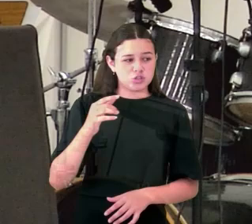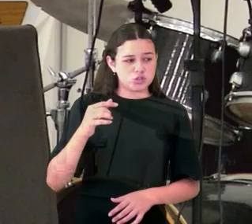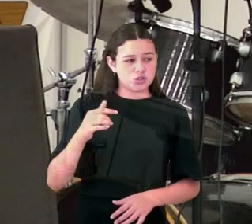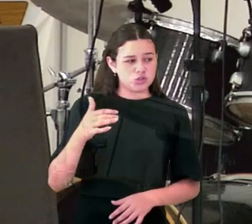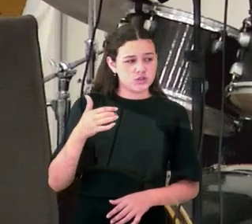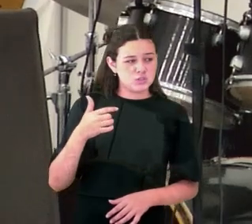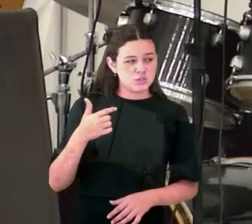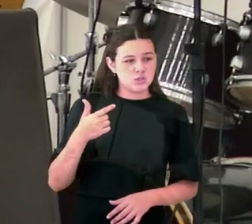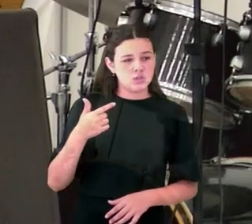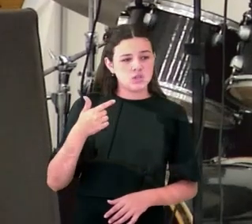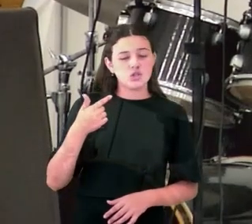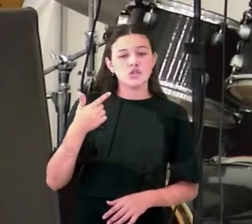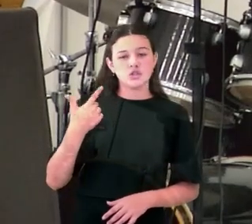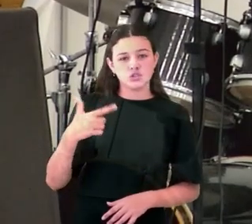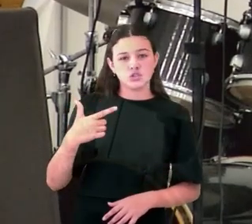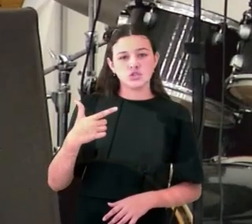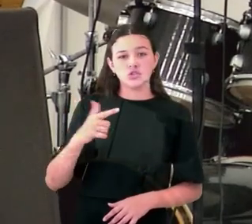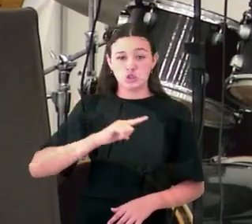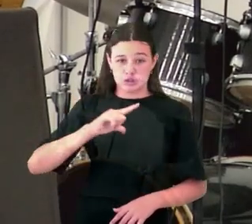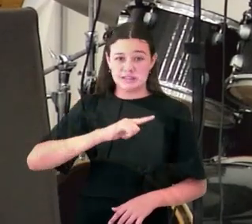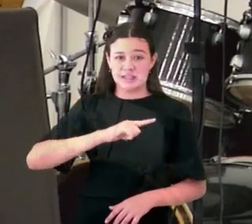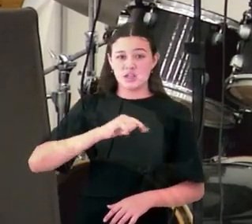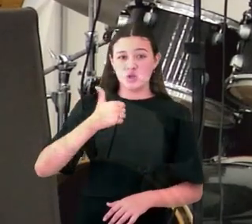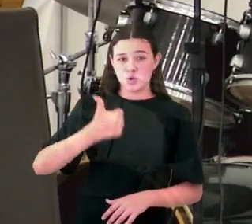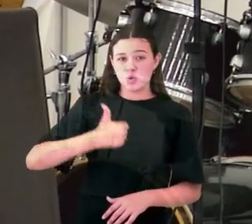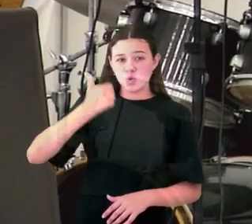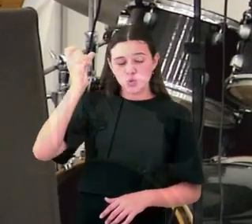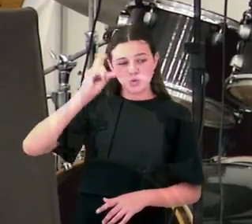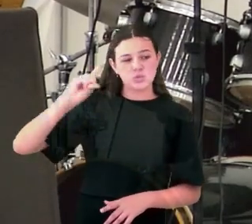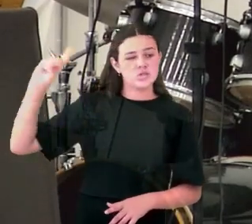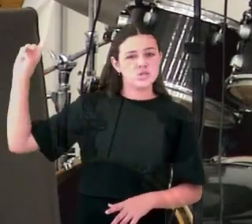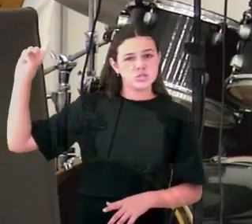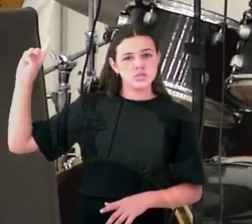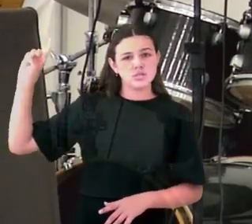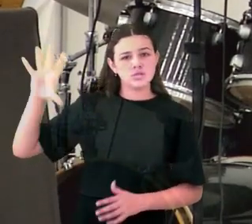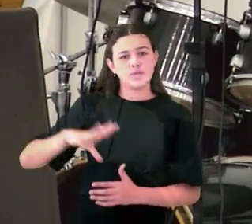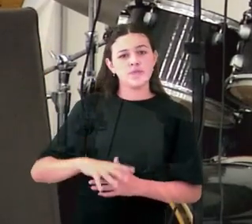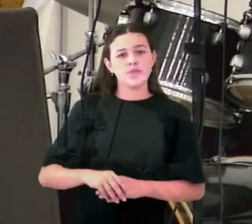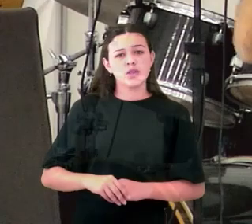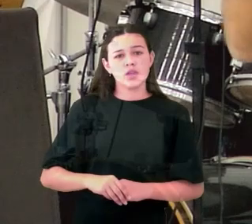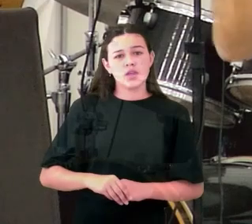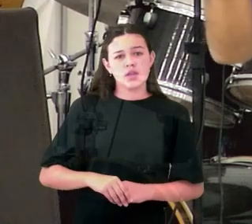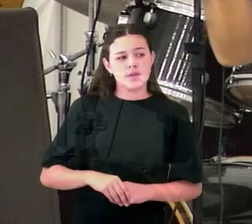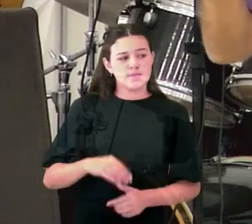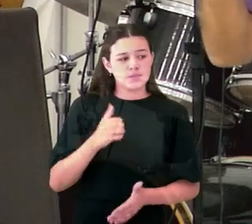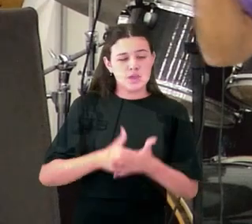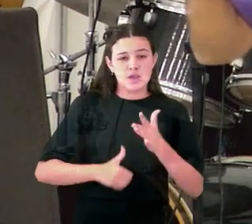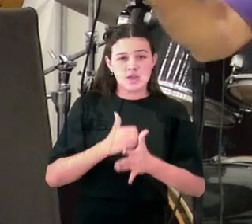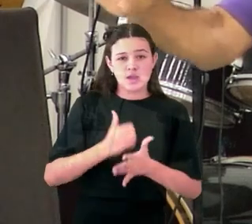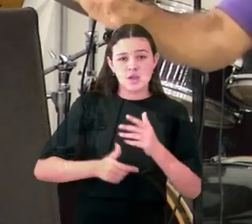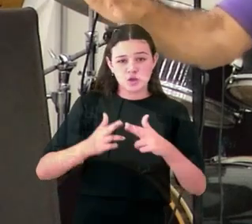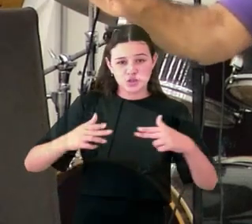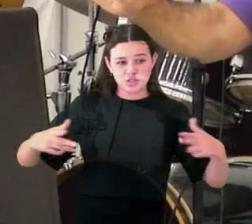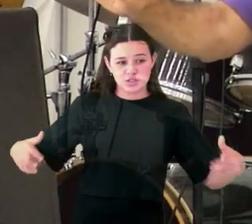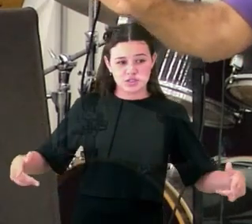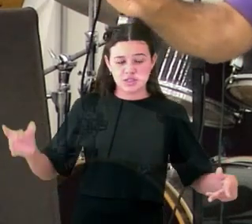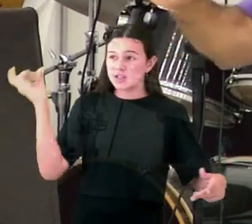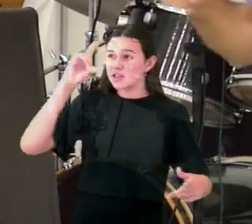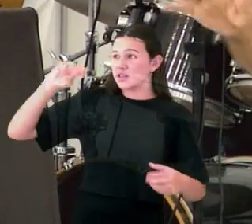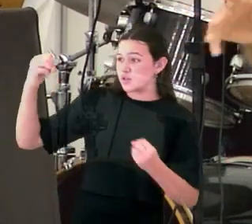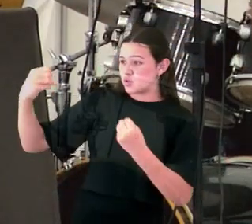irmãos, de pensar que a primeira coisa que Deus nos ensina, de que Ele é Deus e que a criação não é Deus.